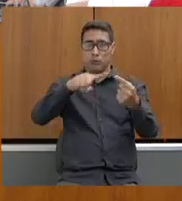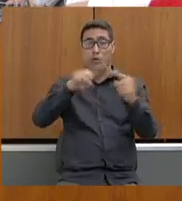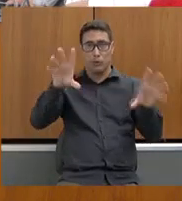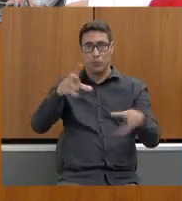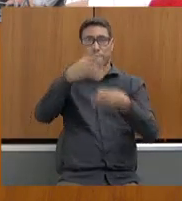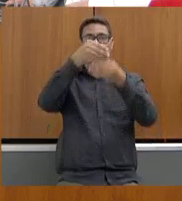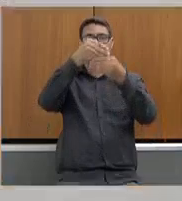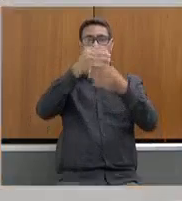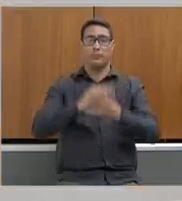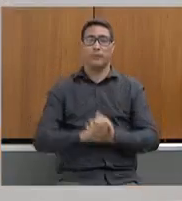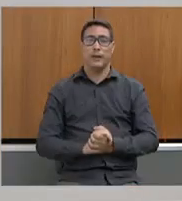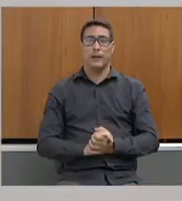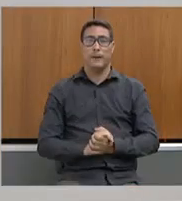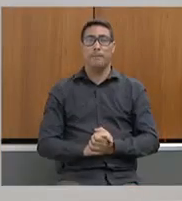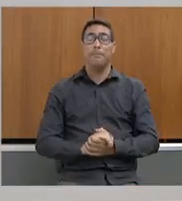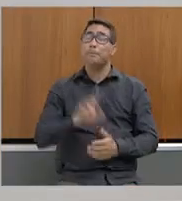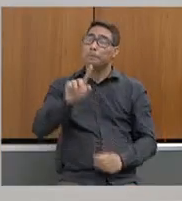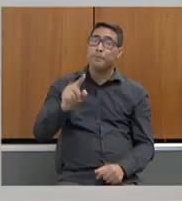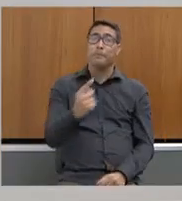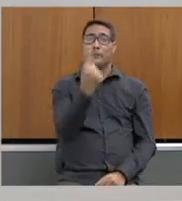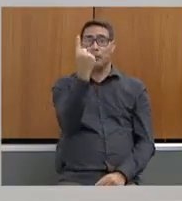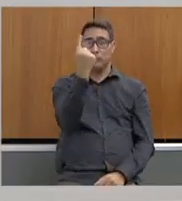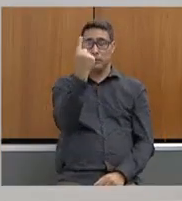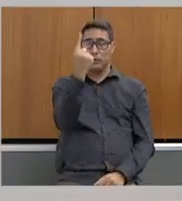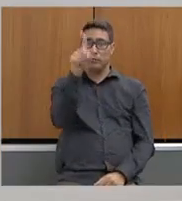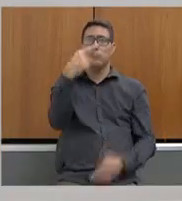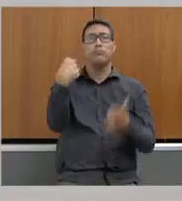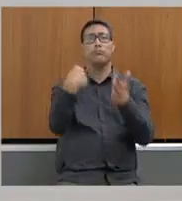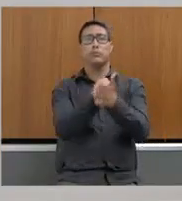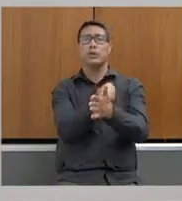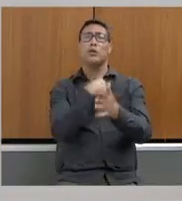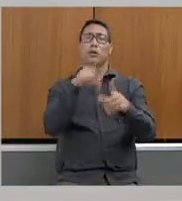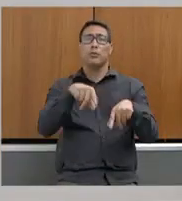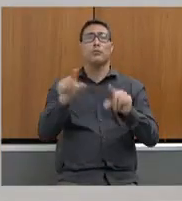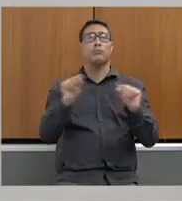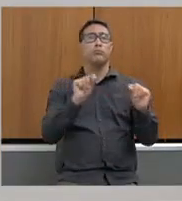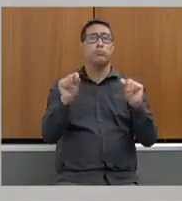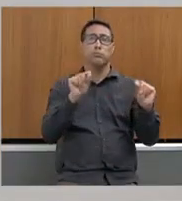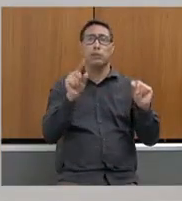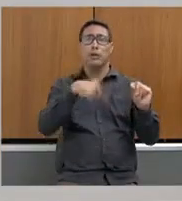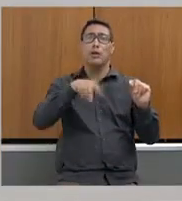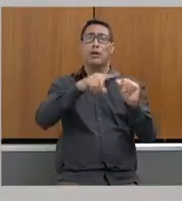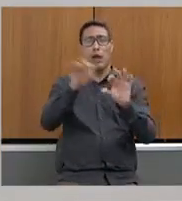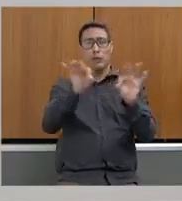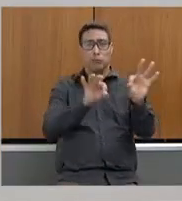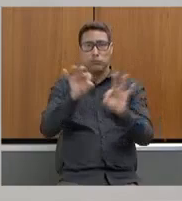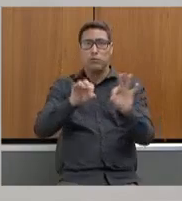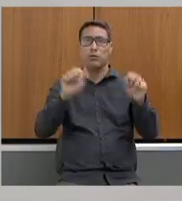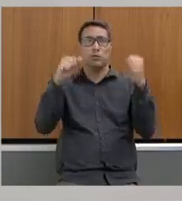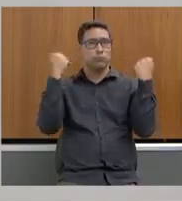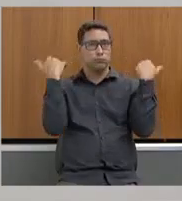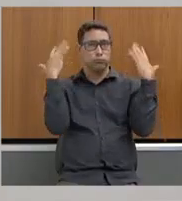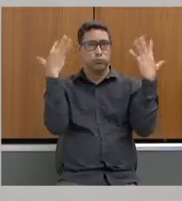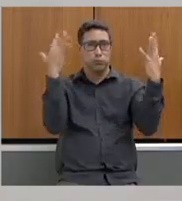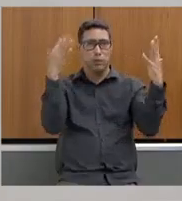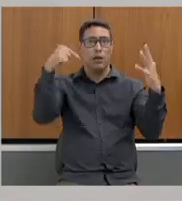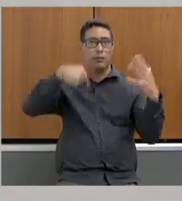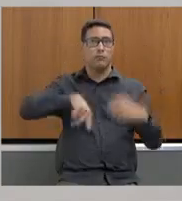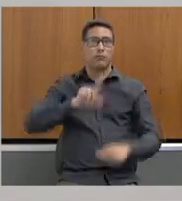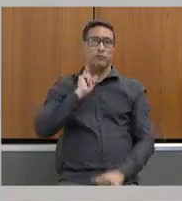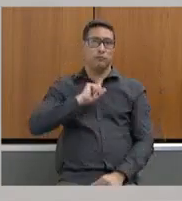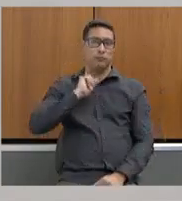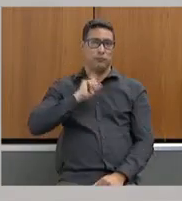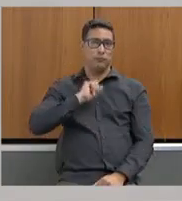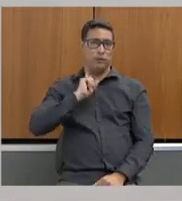Bem, o primeiro, a sua pergunta em relação ao programa de otimização da regularização ambiental no Estado de Minas